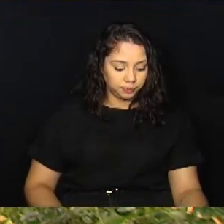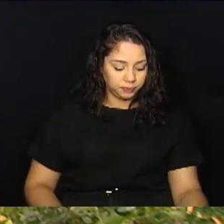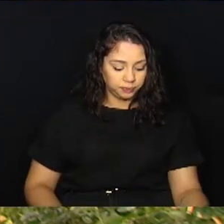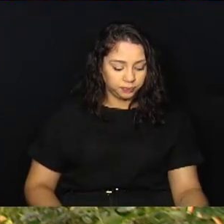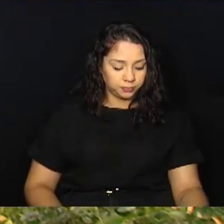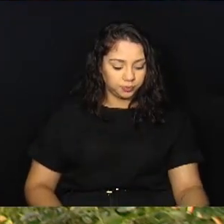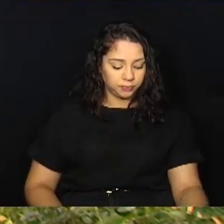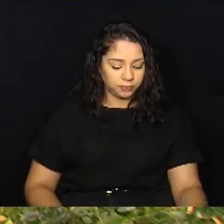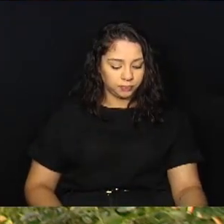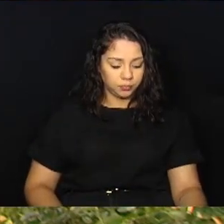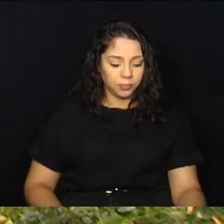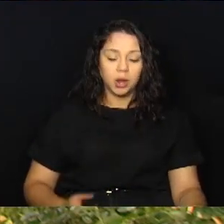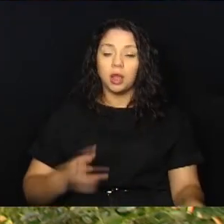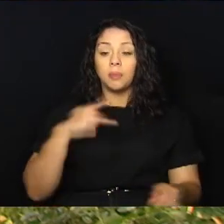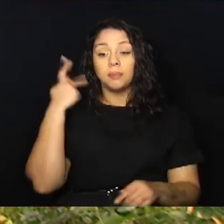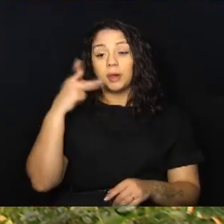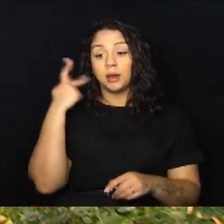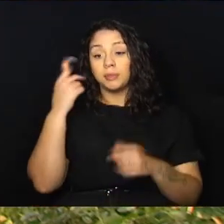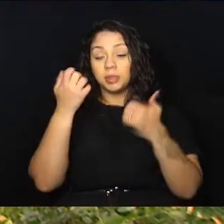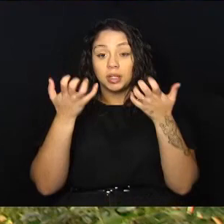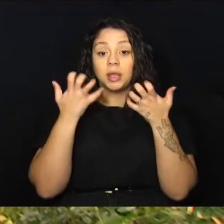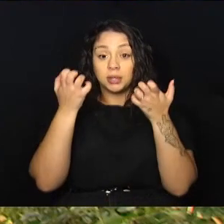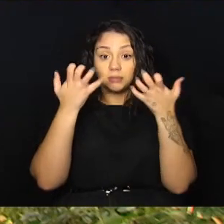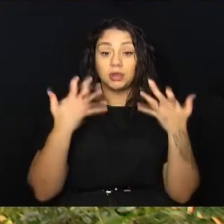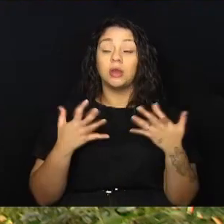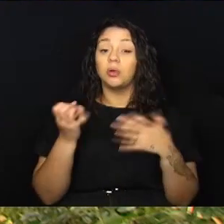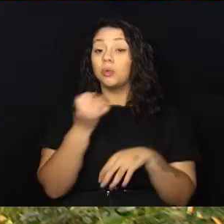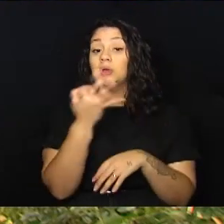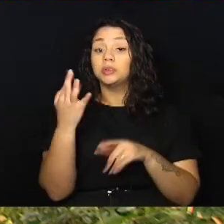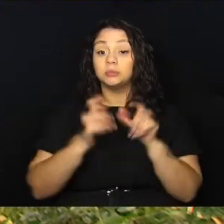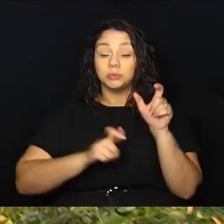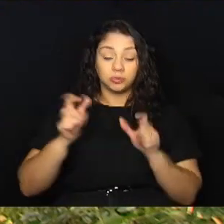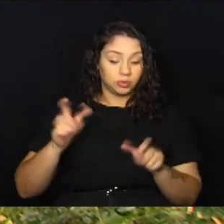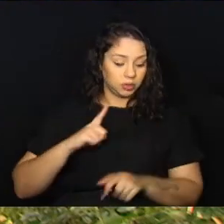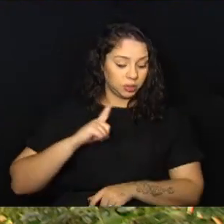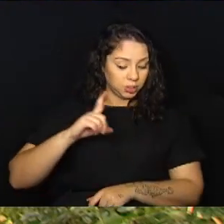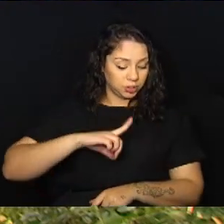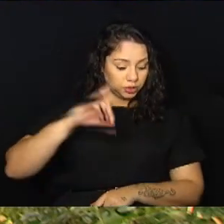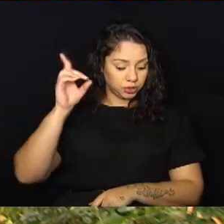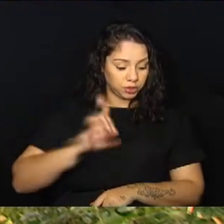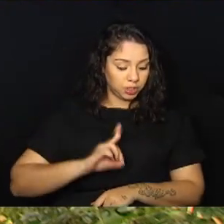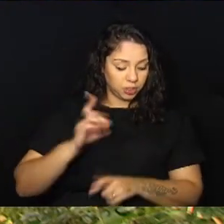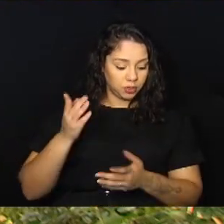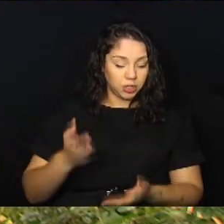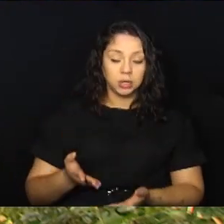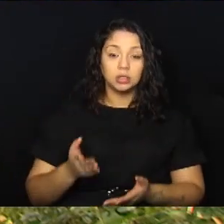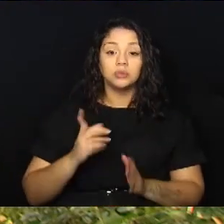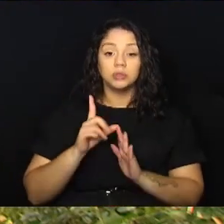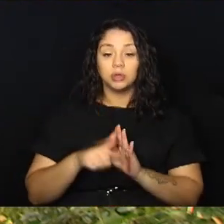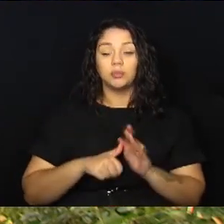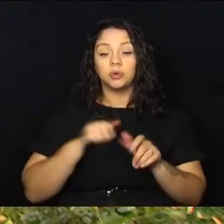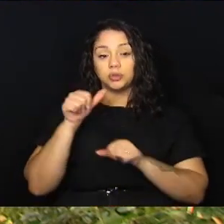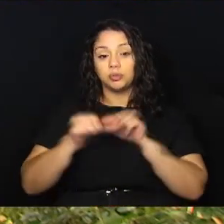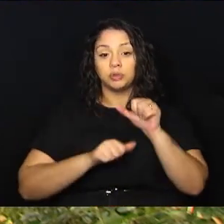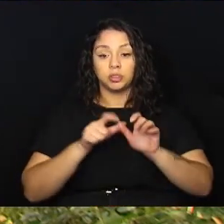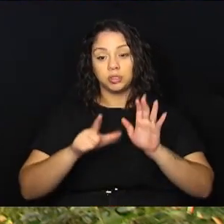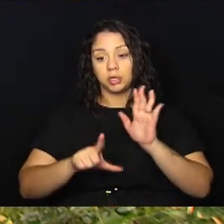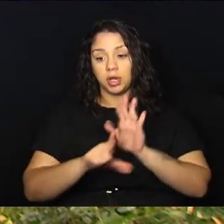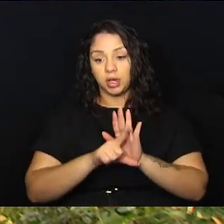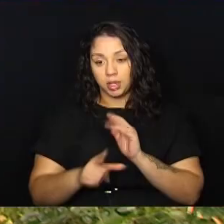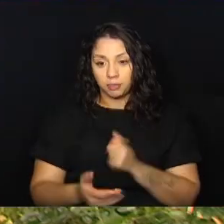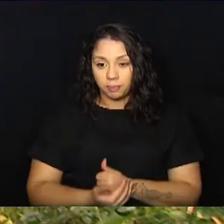social. O que a parlamentar quer saber é quantas pessoas ainda poderão ter direito a esse benefício